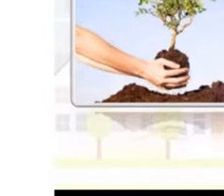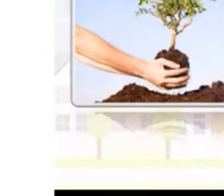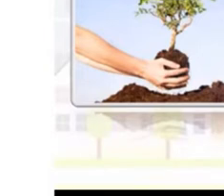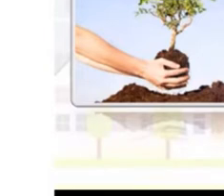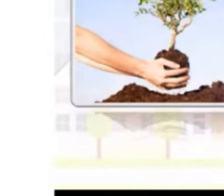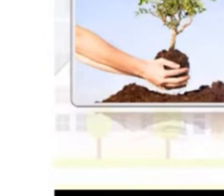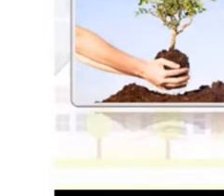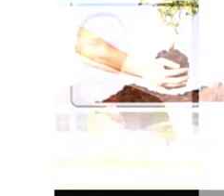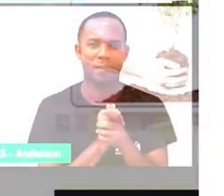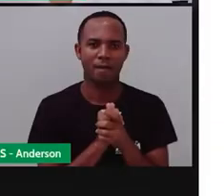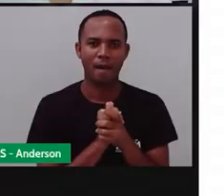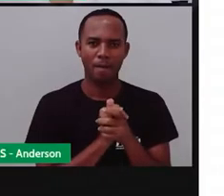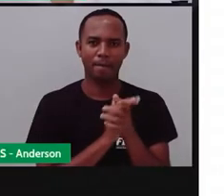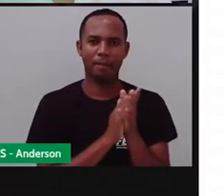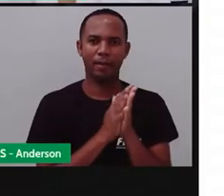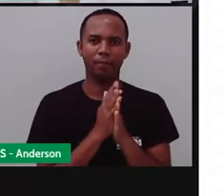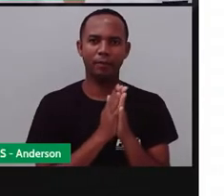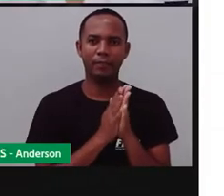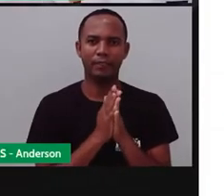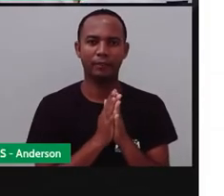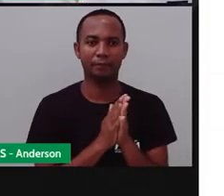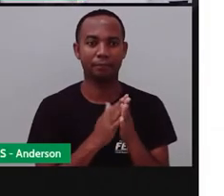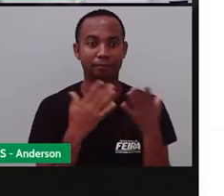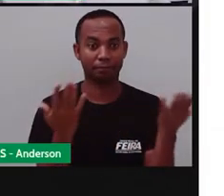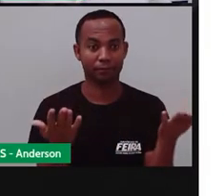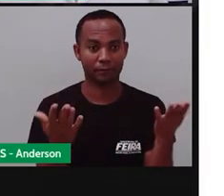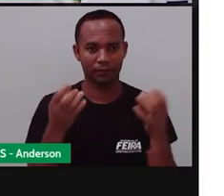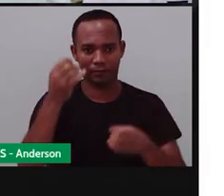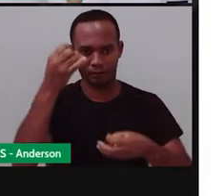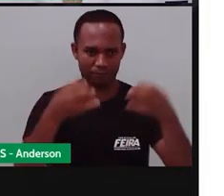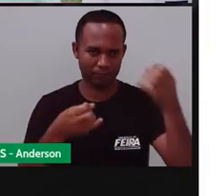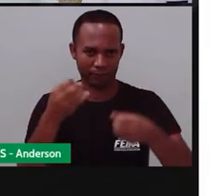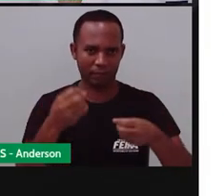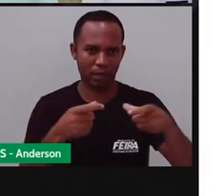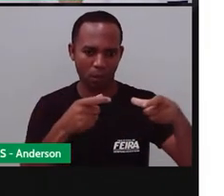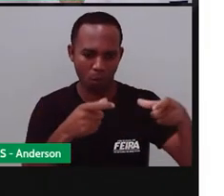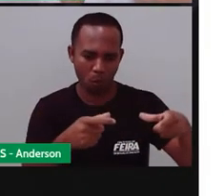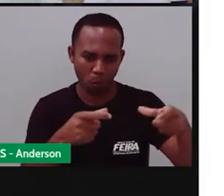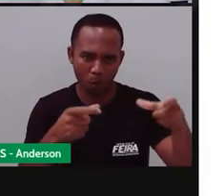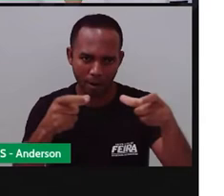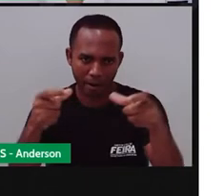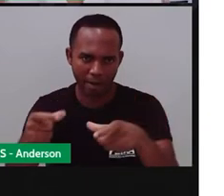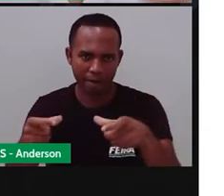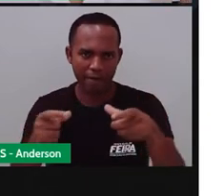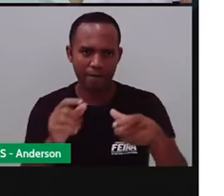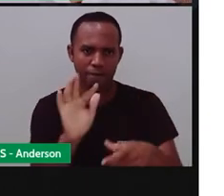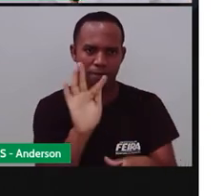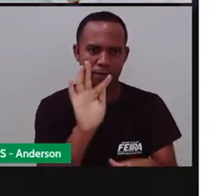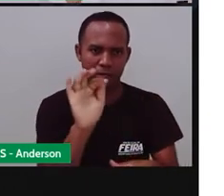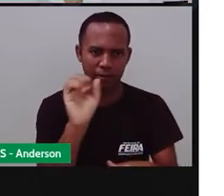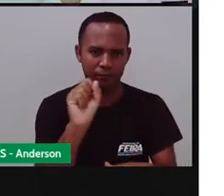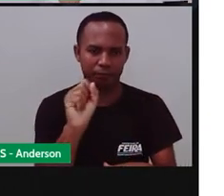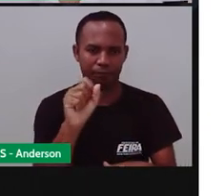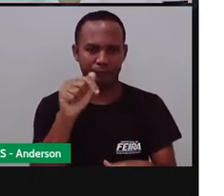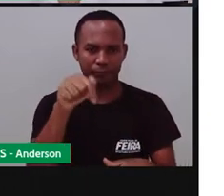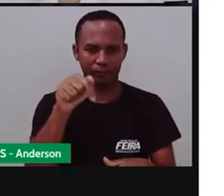sempre. Bom, vamos falar sobre os bairros, né? Vocês aí viram bairros em várias